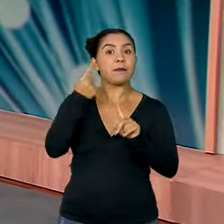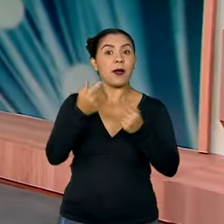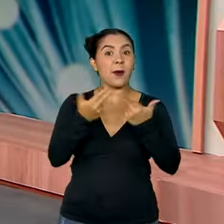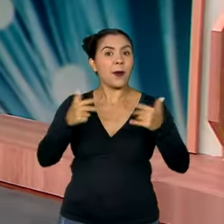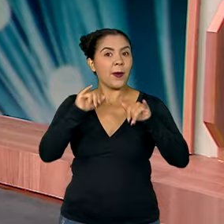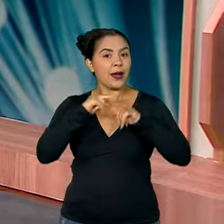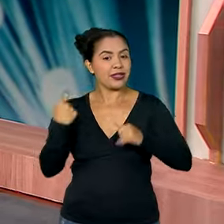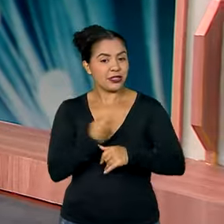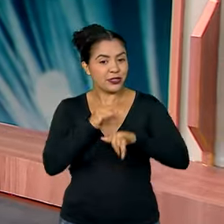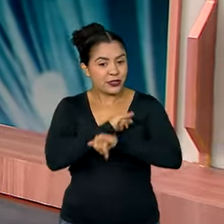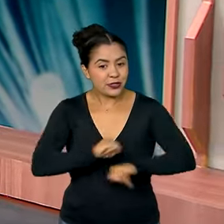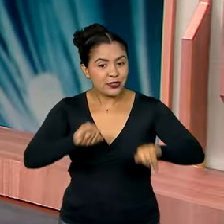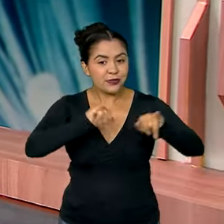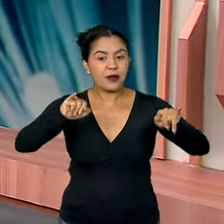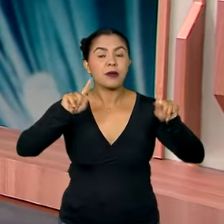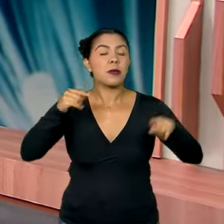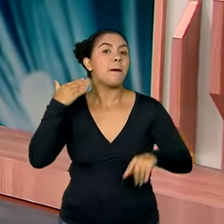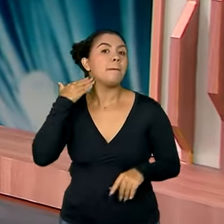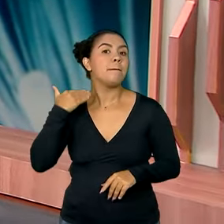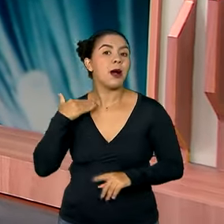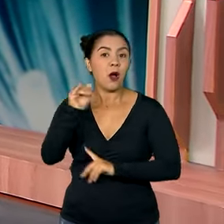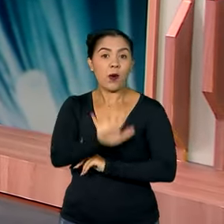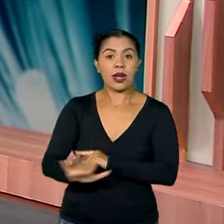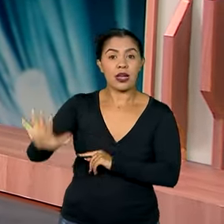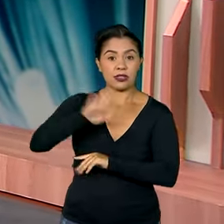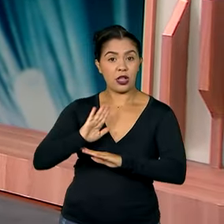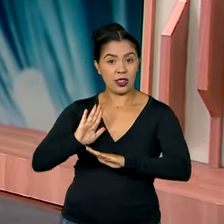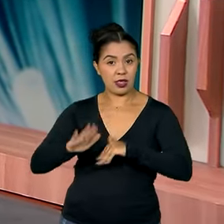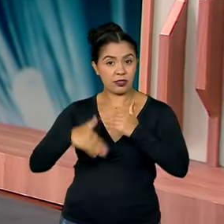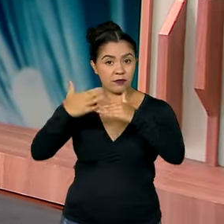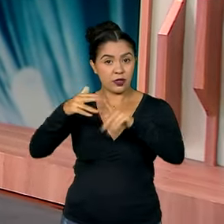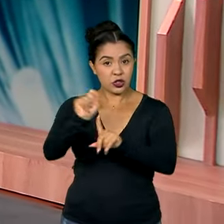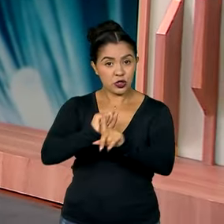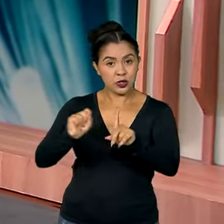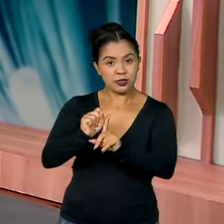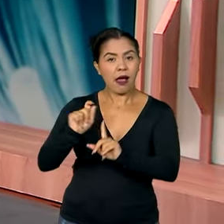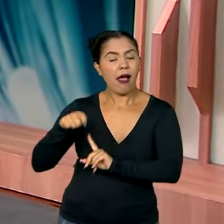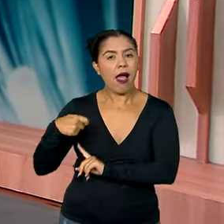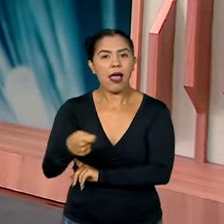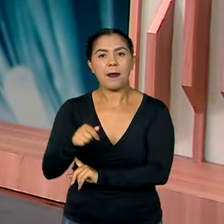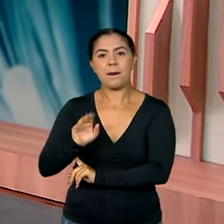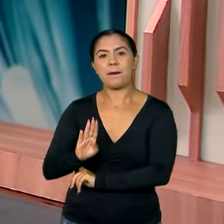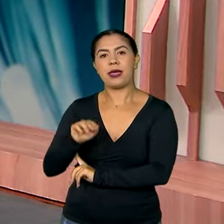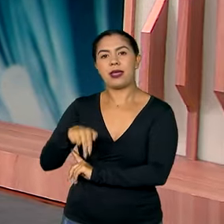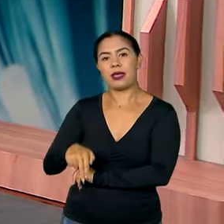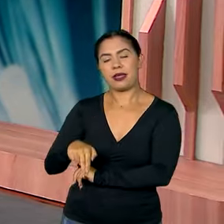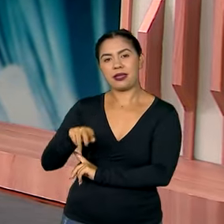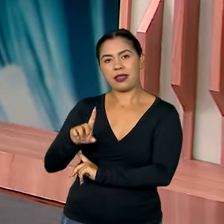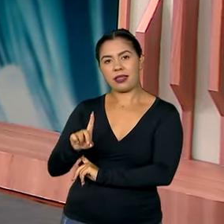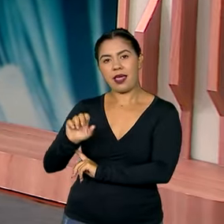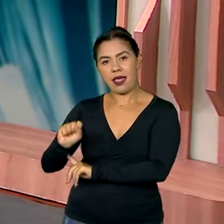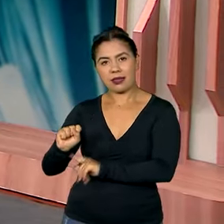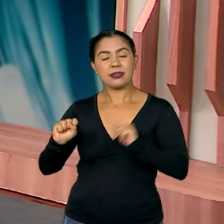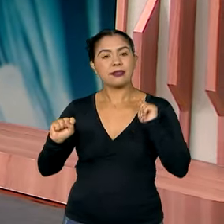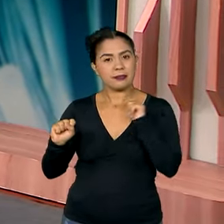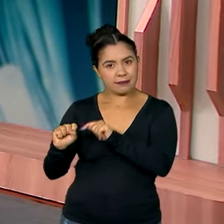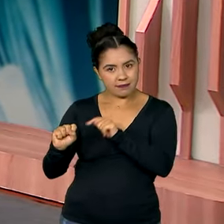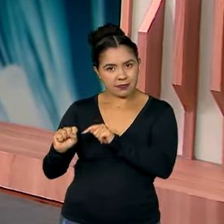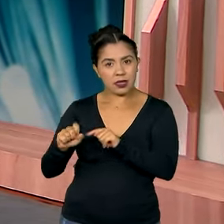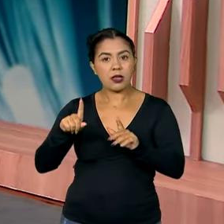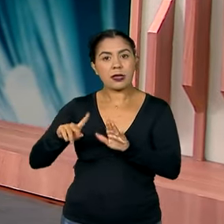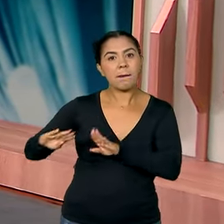feito na segunda-feira pelo Banco Nacional de Desenvolvimento Econômico Social, BNDES. Por meio do programa BNDES